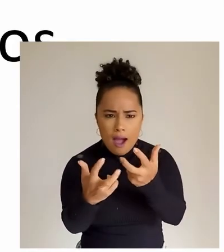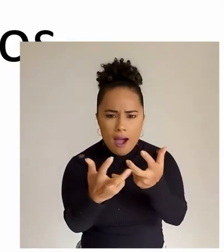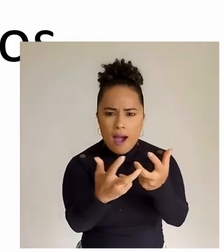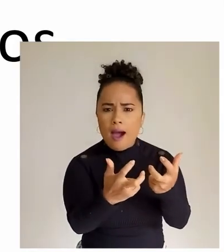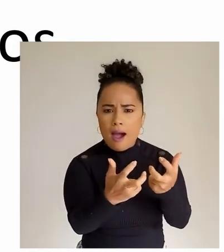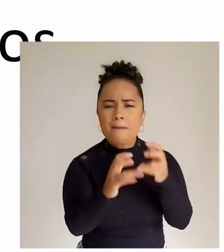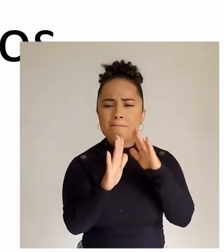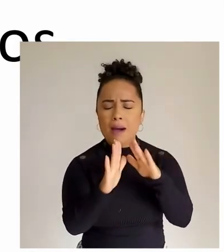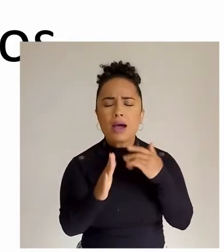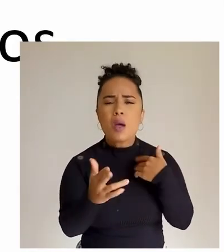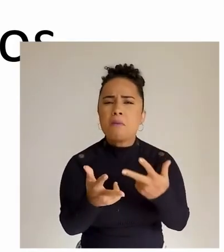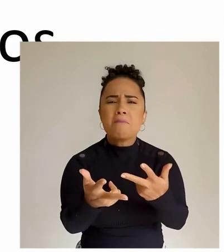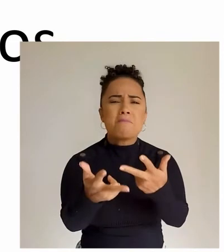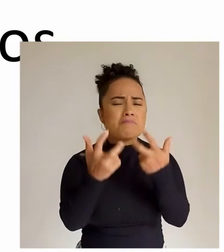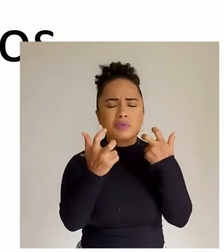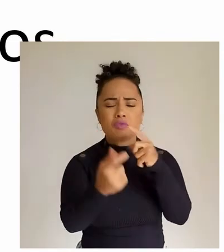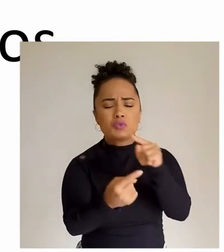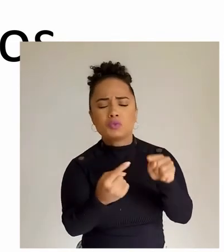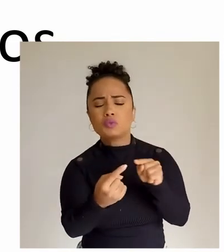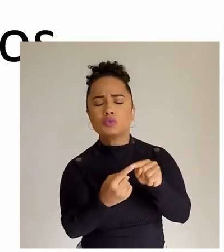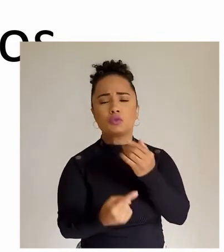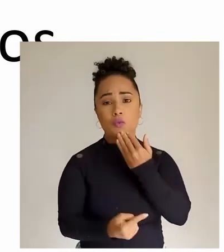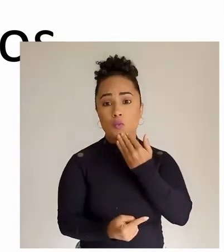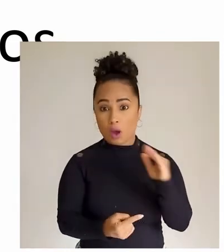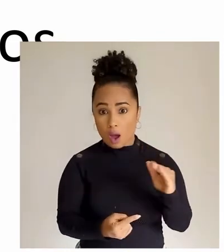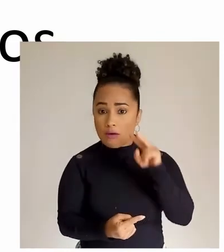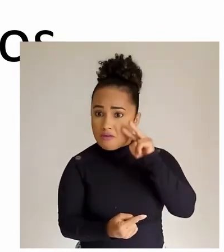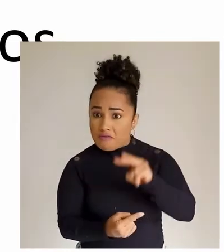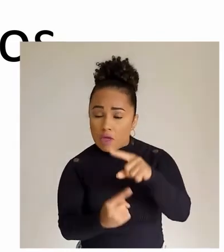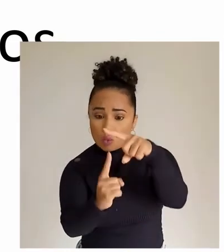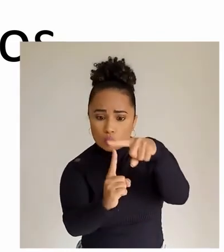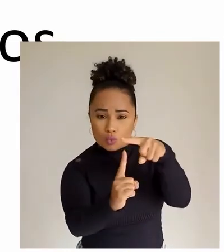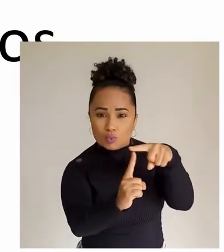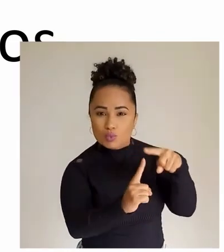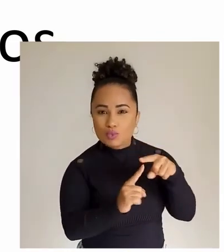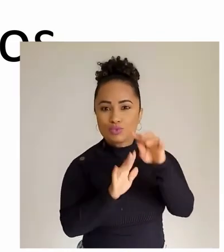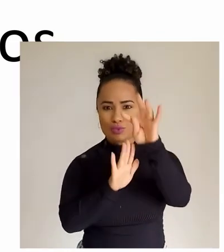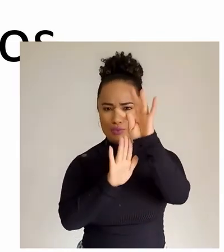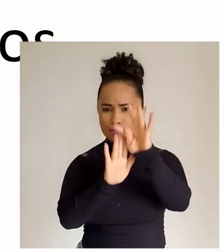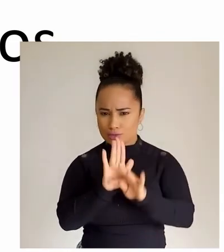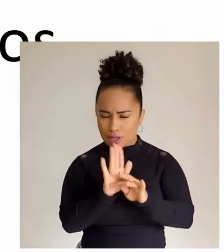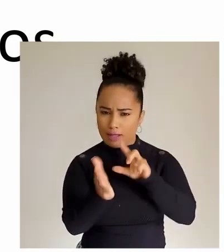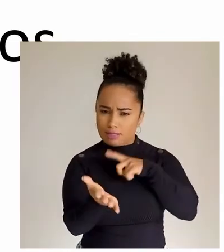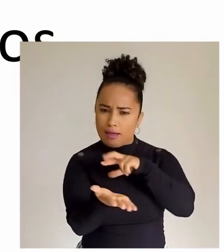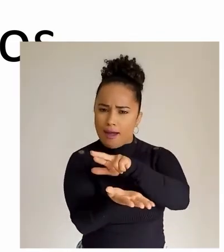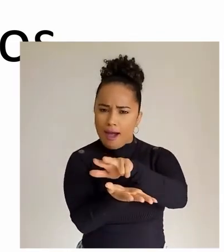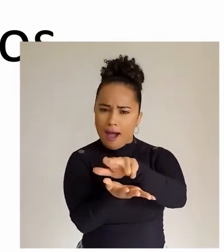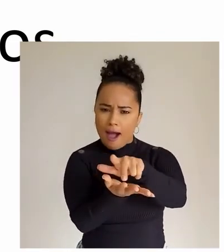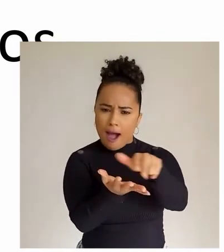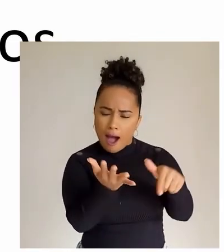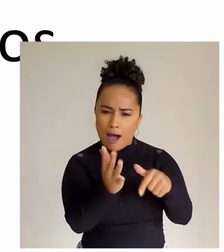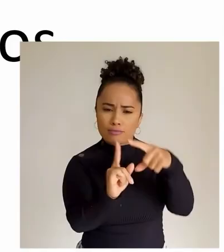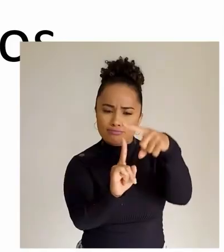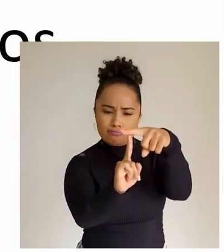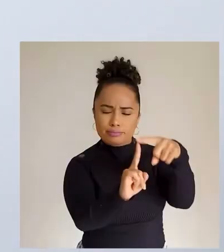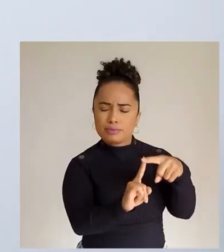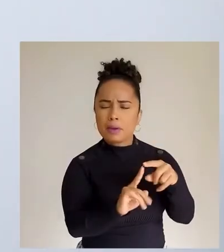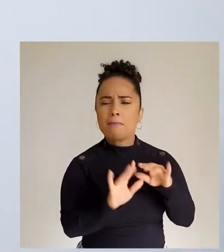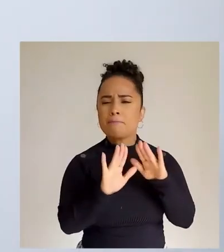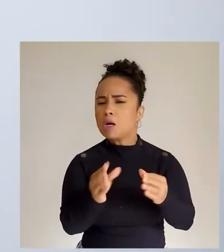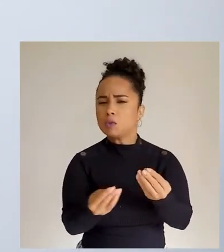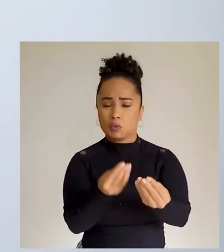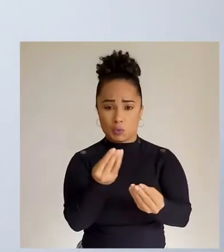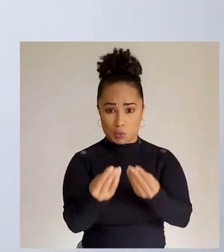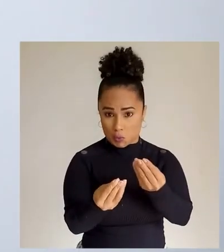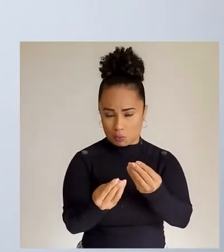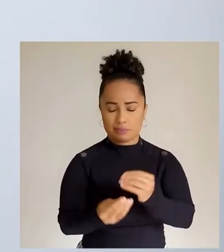vai identificar a finalidade de quê? De gêneros, de textos de diferentes gêneros. O que é isso?